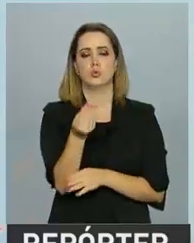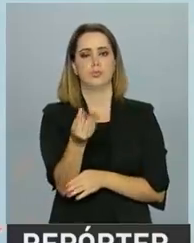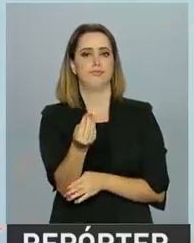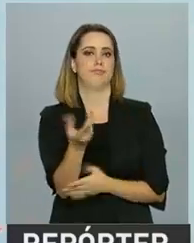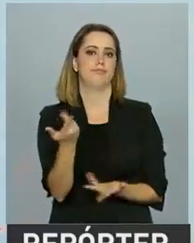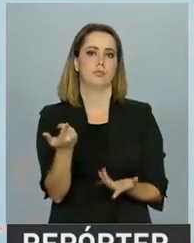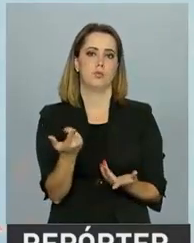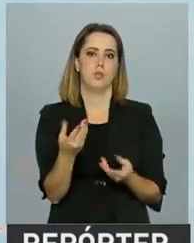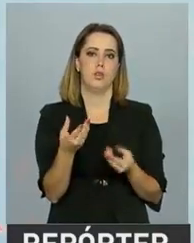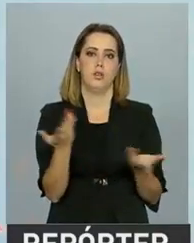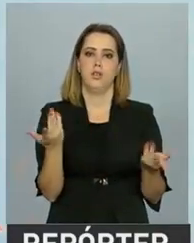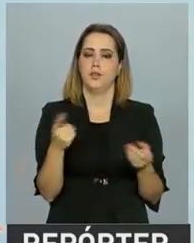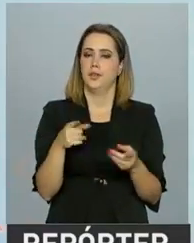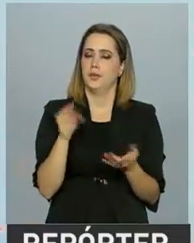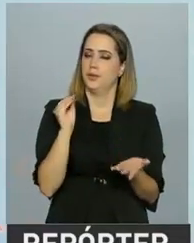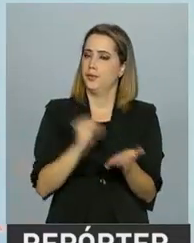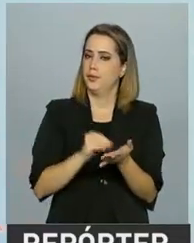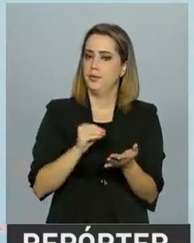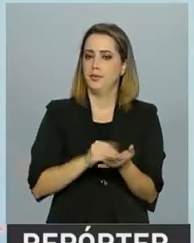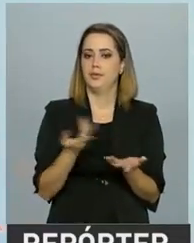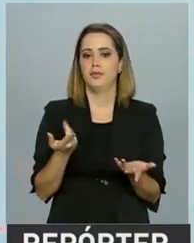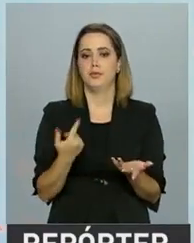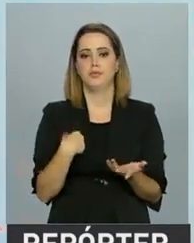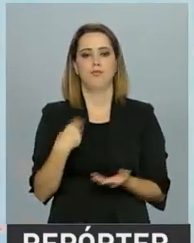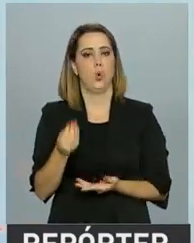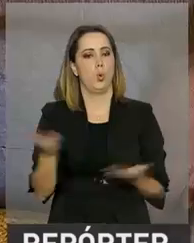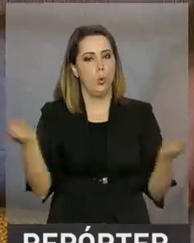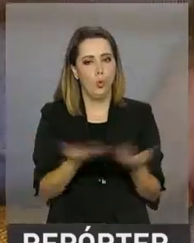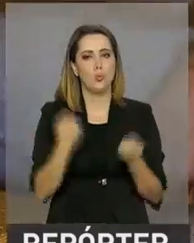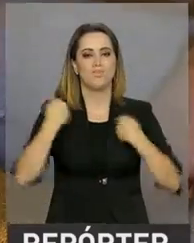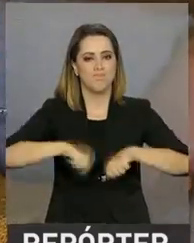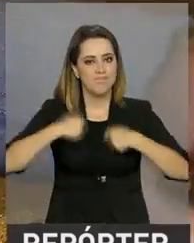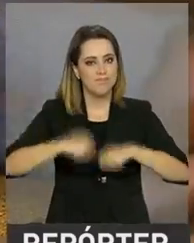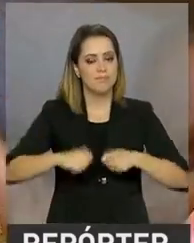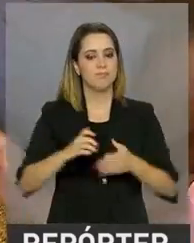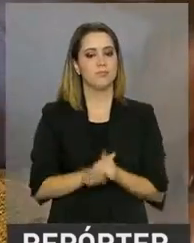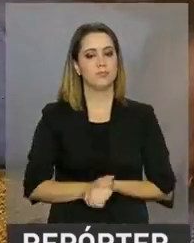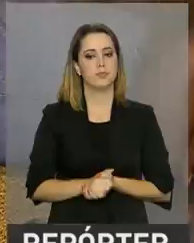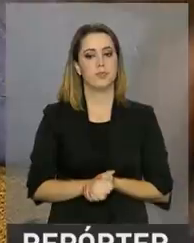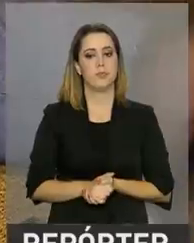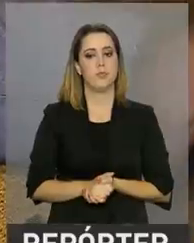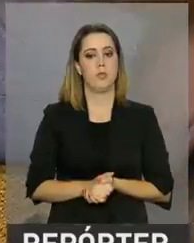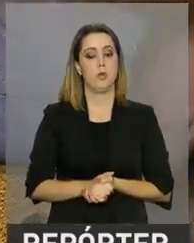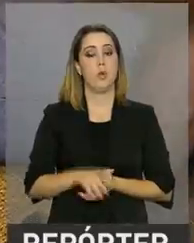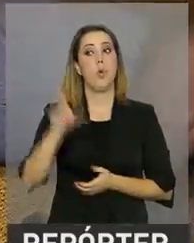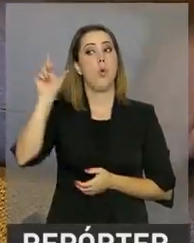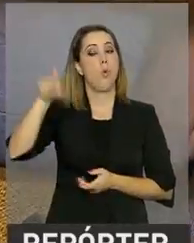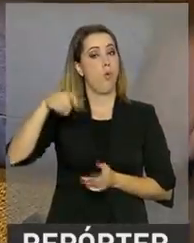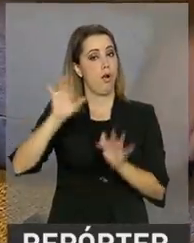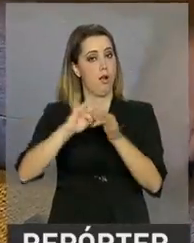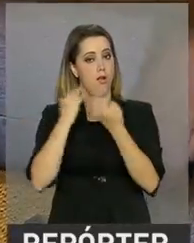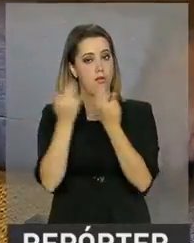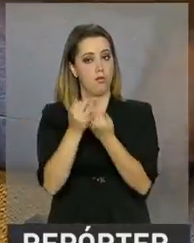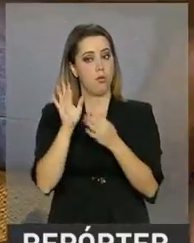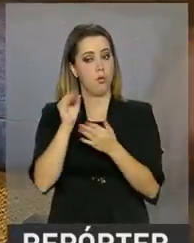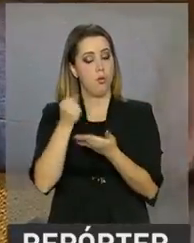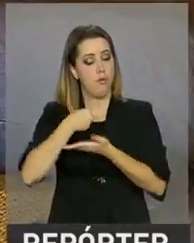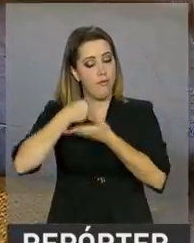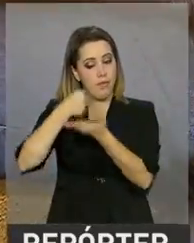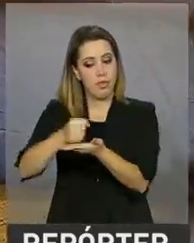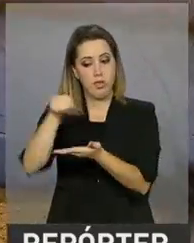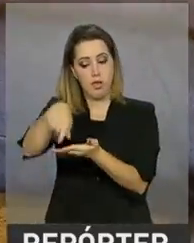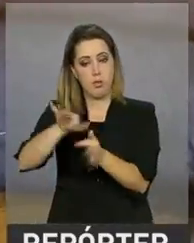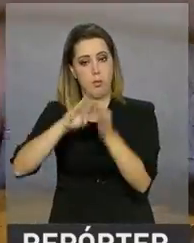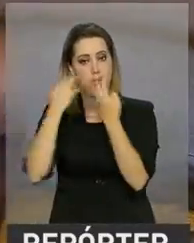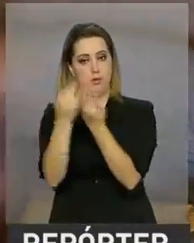Família hoje, né? Lógico que um dia vai faltar, mas hoje eu não venho sem ele. O Bolsa Família é destinado a famílias pobres e extremamente